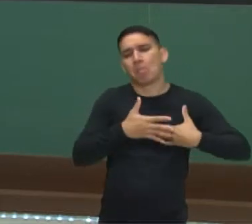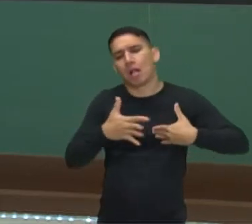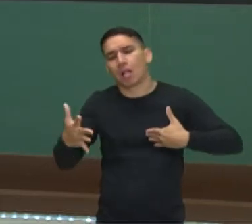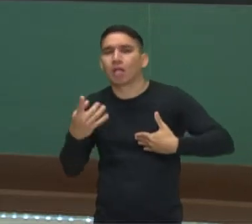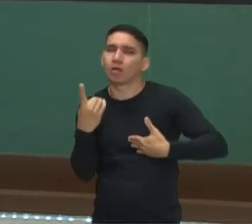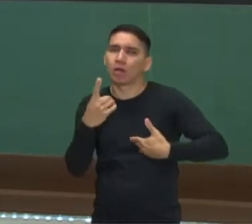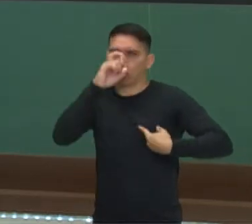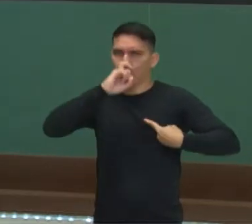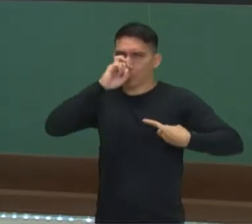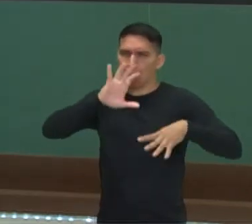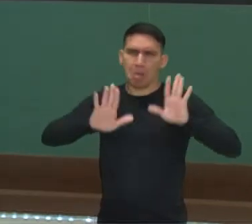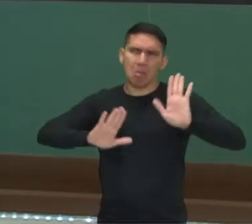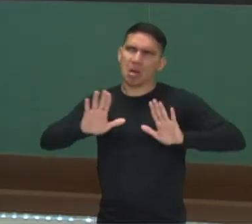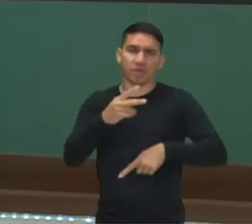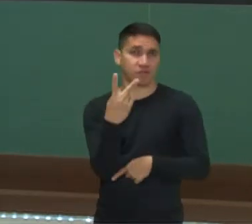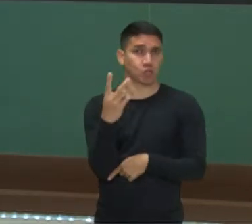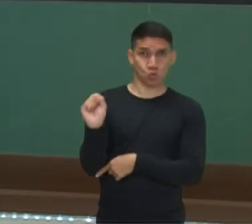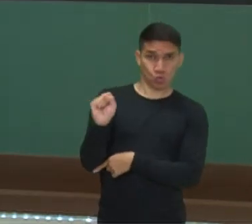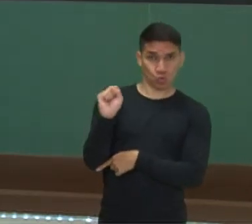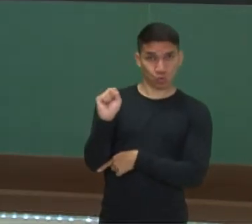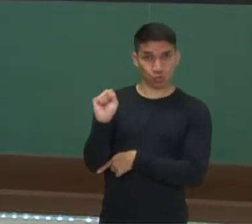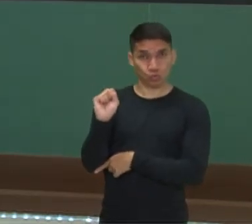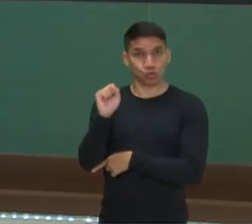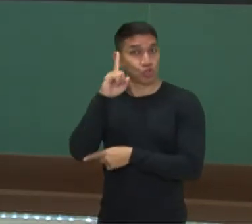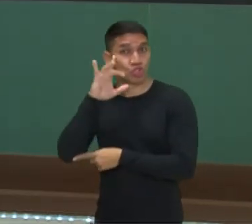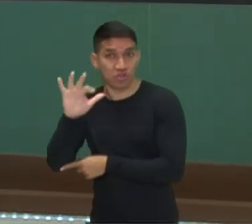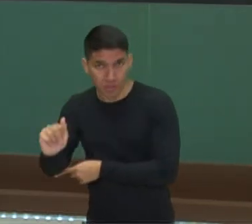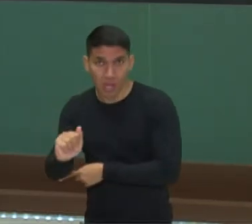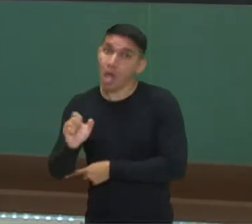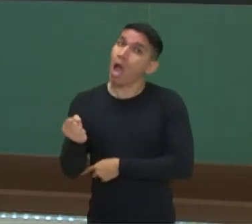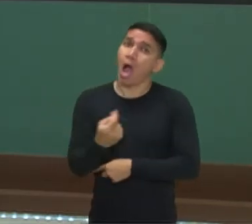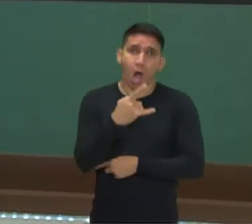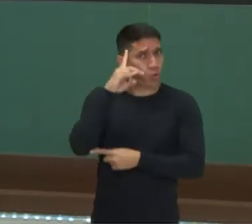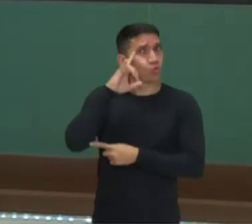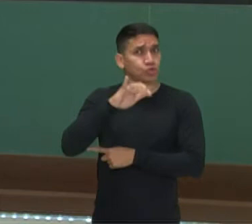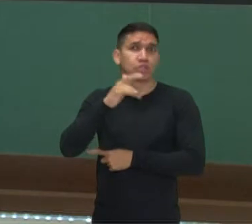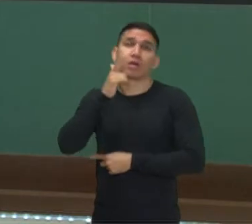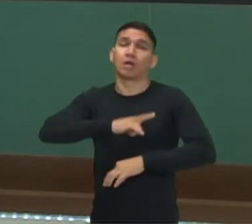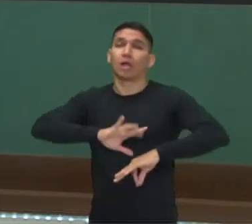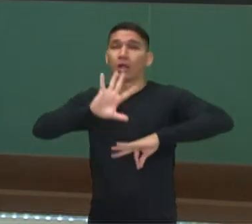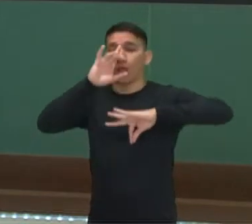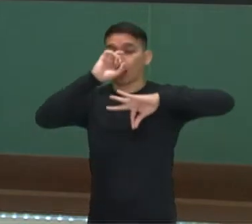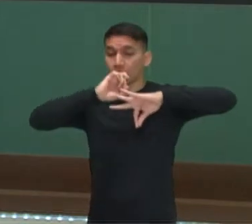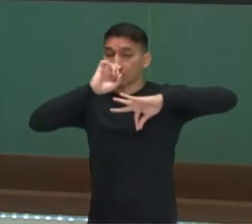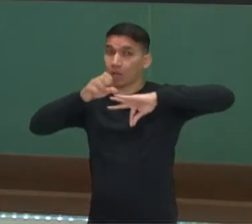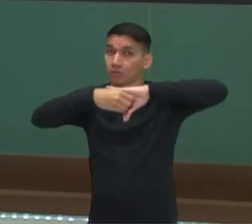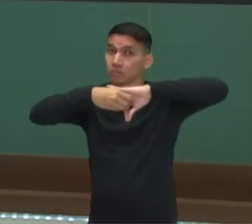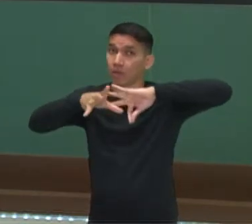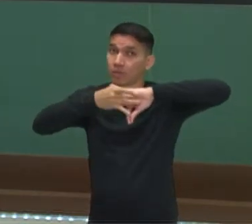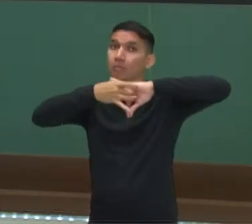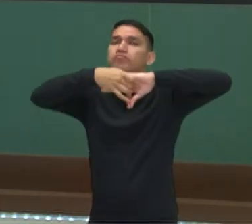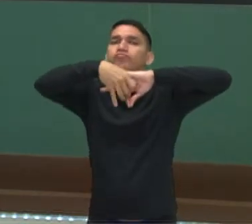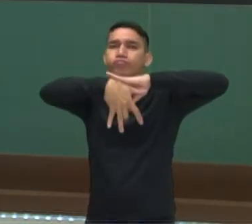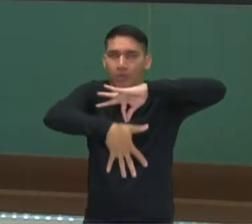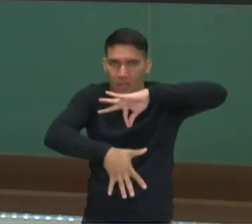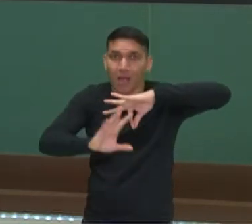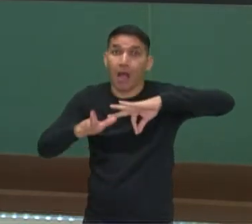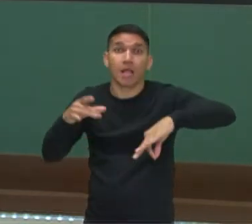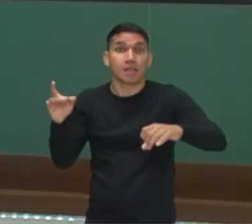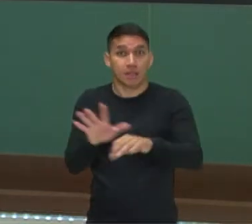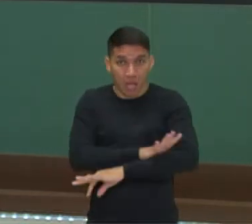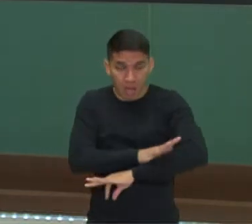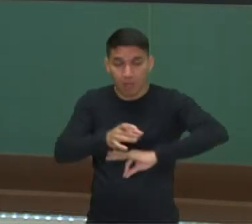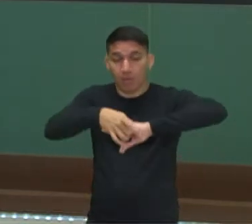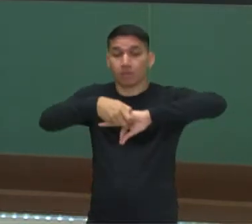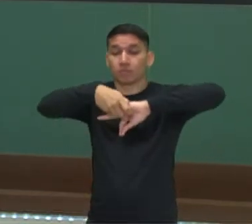dias. Então, nesses 28 dias, alguns dias ela está menstruando. Quando cessa a menstruação, alguns dias